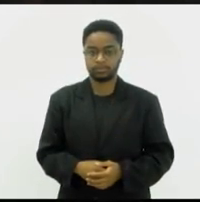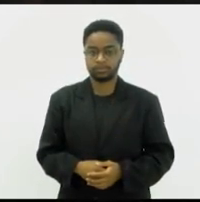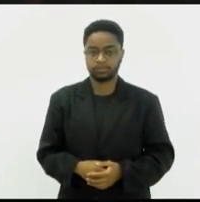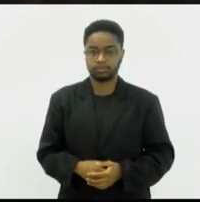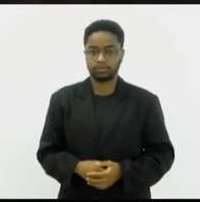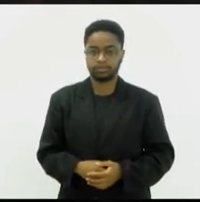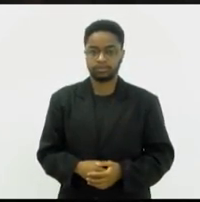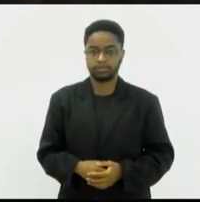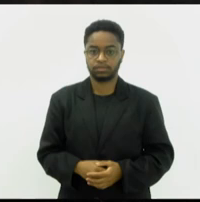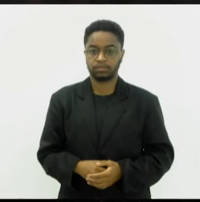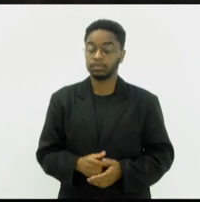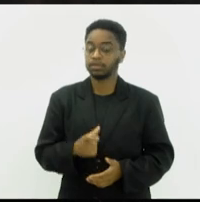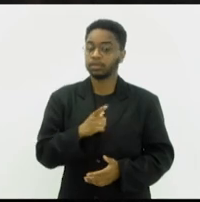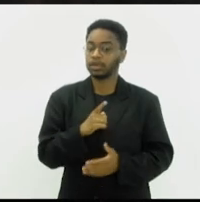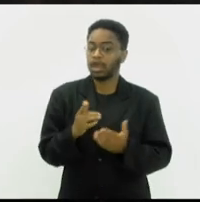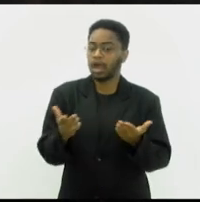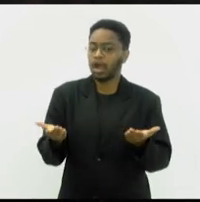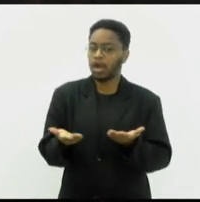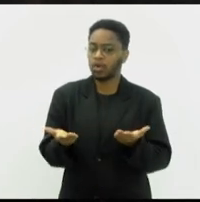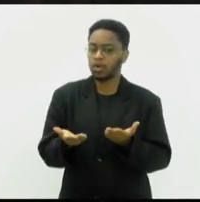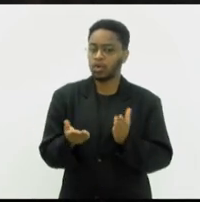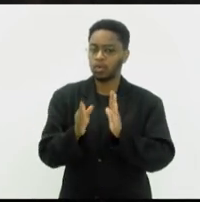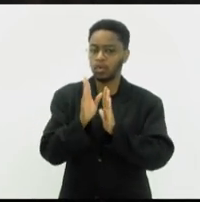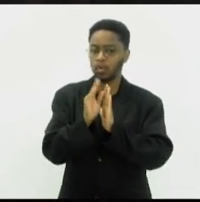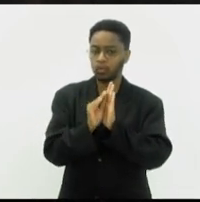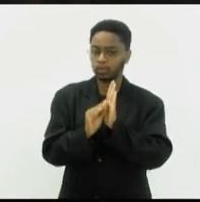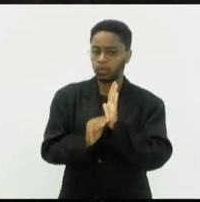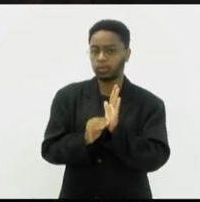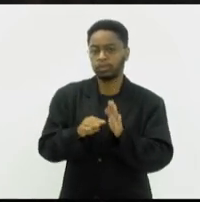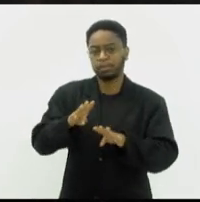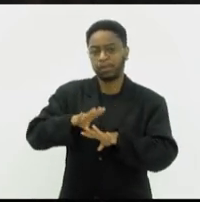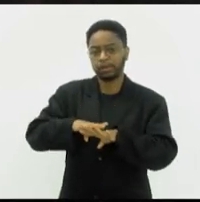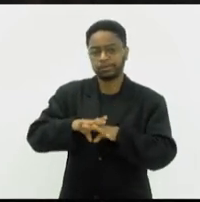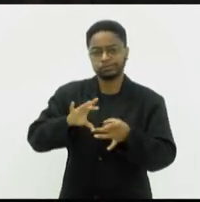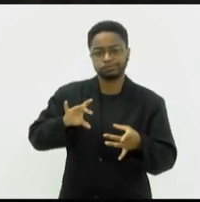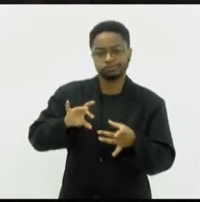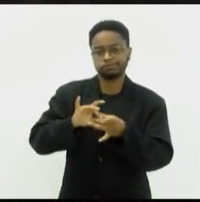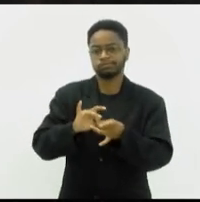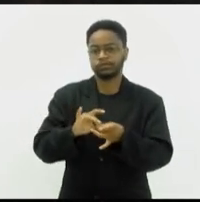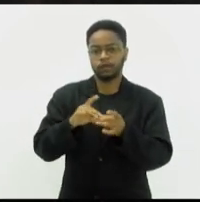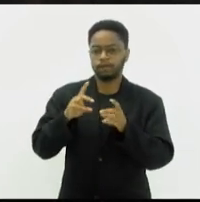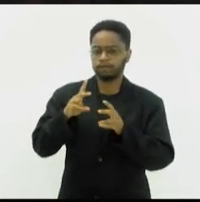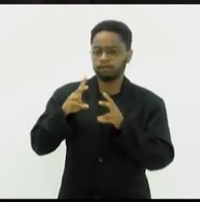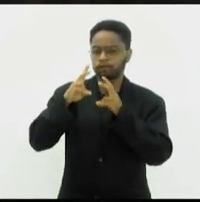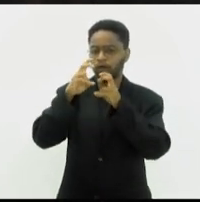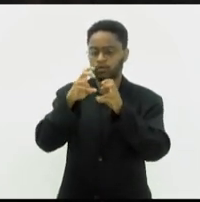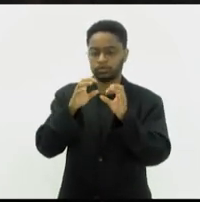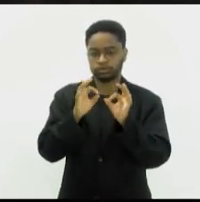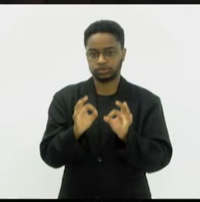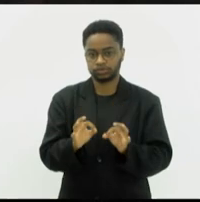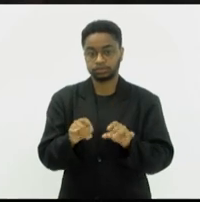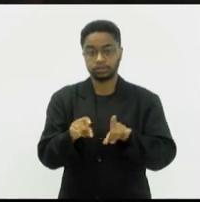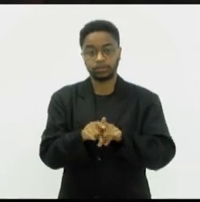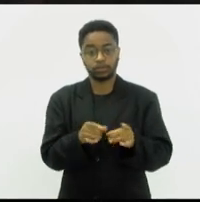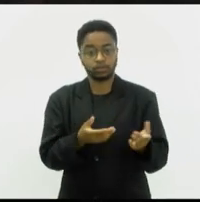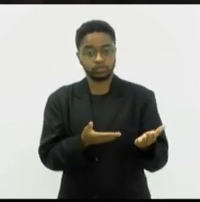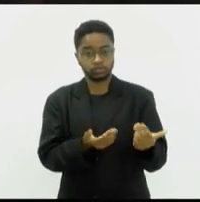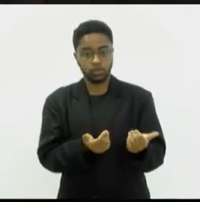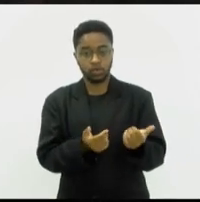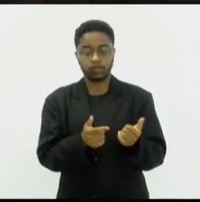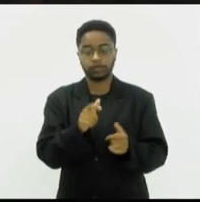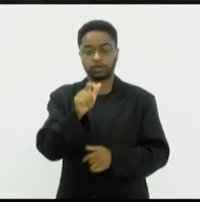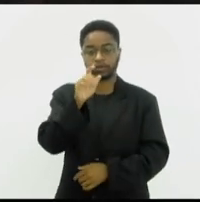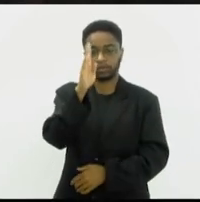conteúdo matemático. E esses jovens do Brasil inteiro